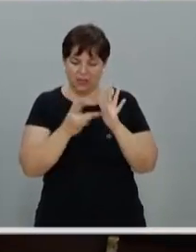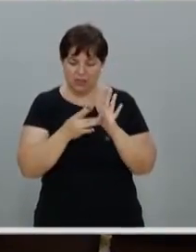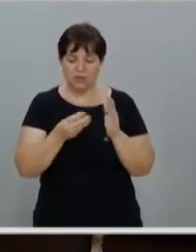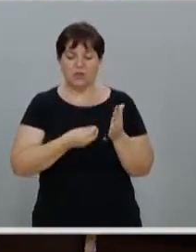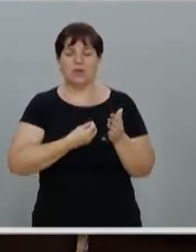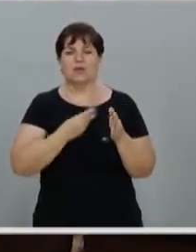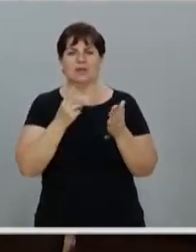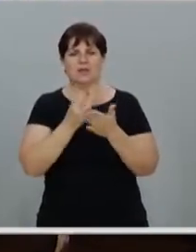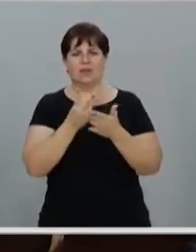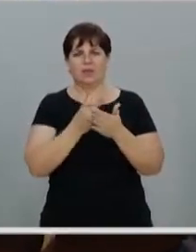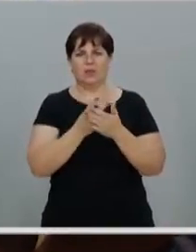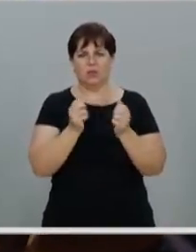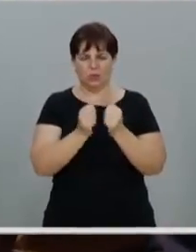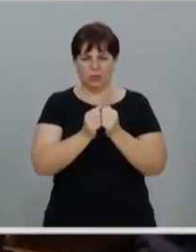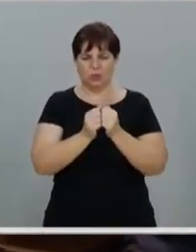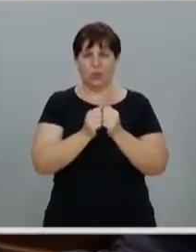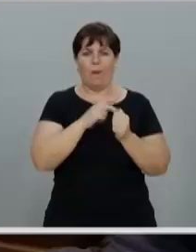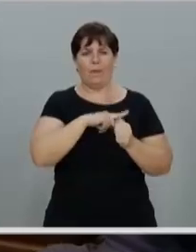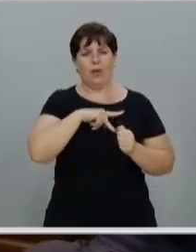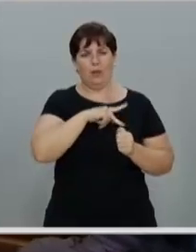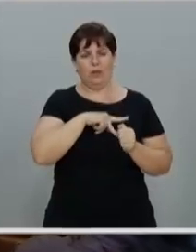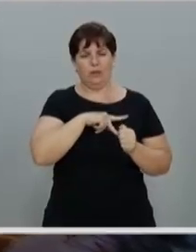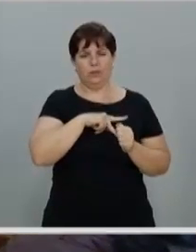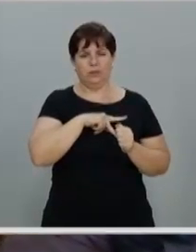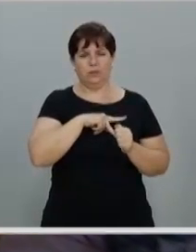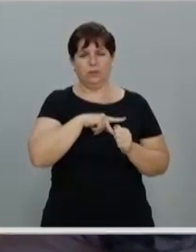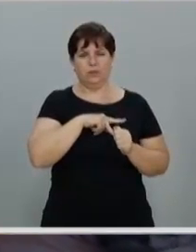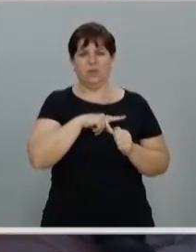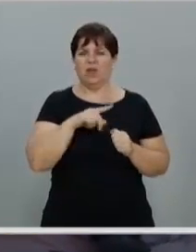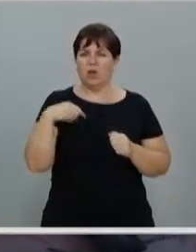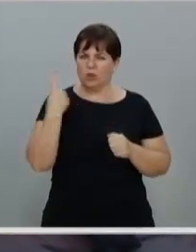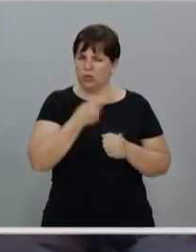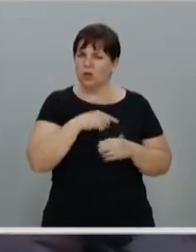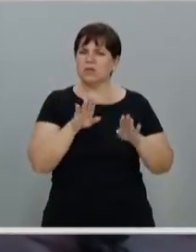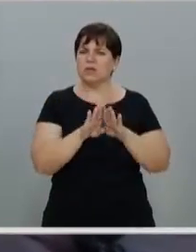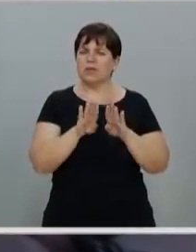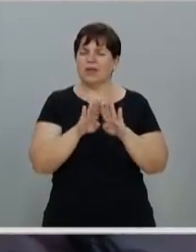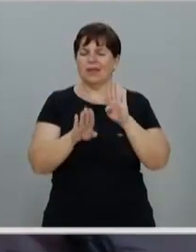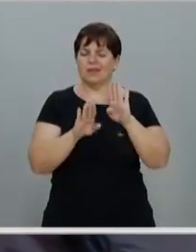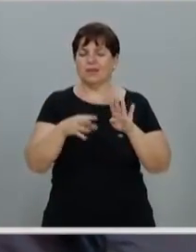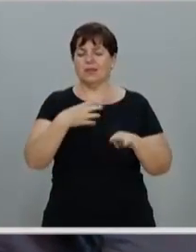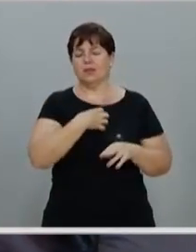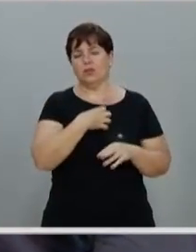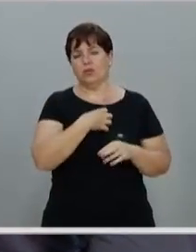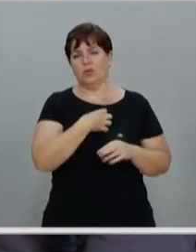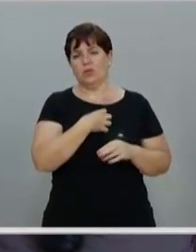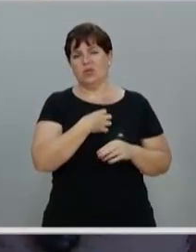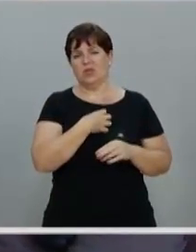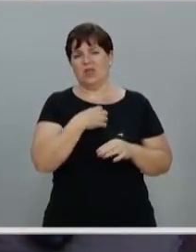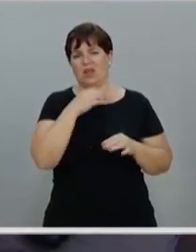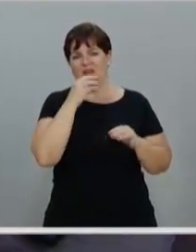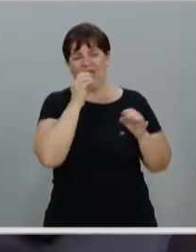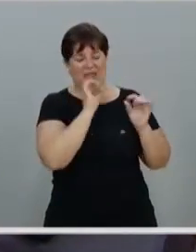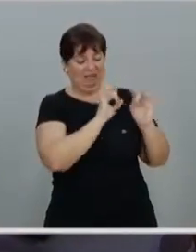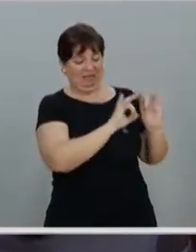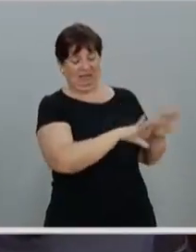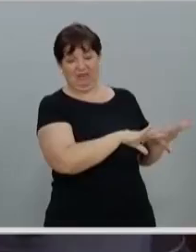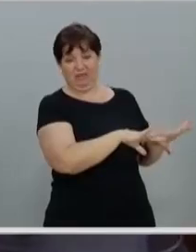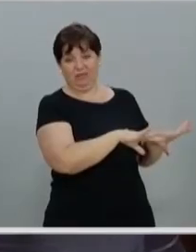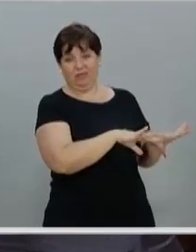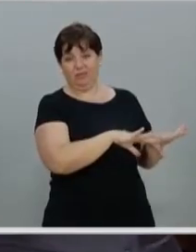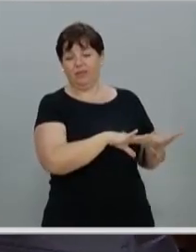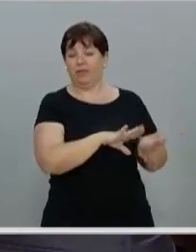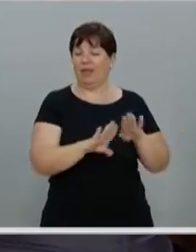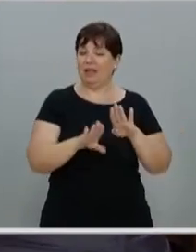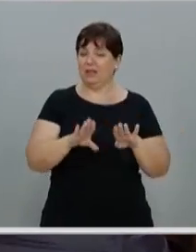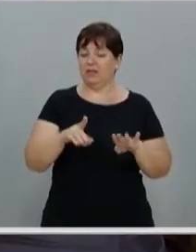nós, eu, qualquer um de nós aqui, em algum momento da nossa vida, nós também nos sentimos abandonados, não é verdade? A gente se